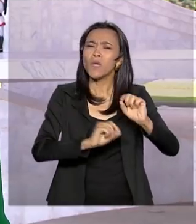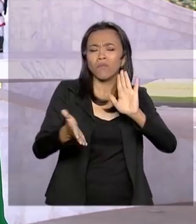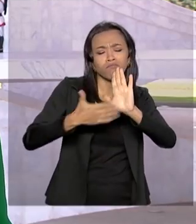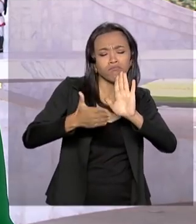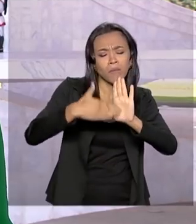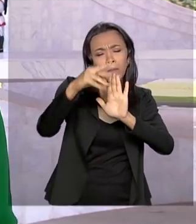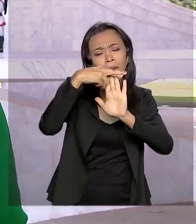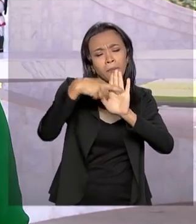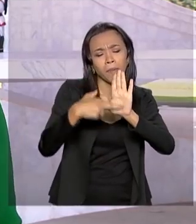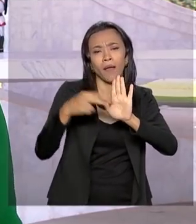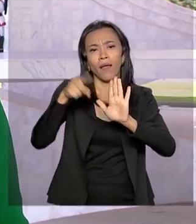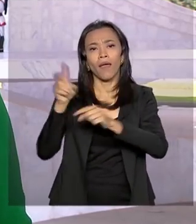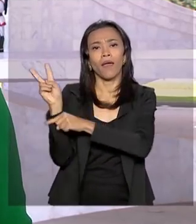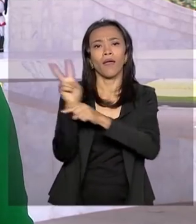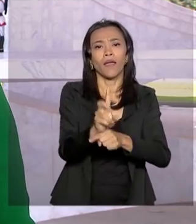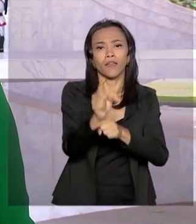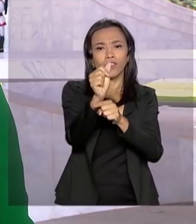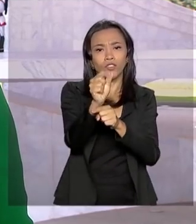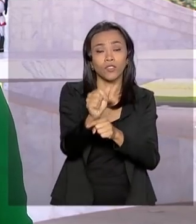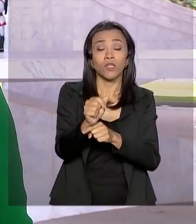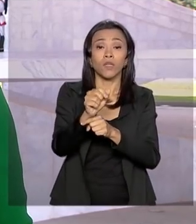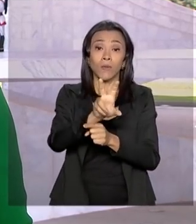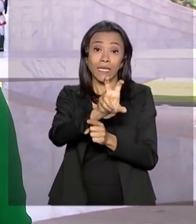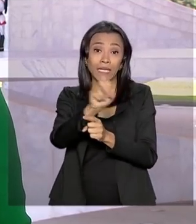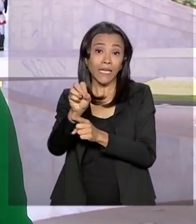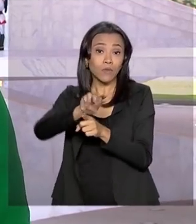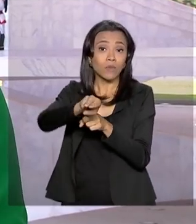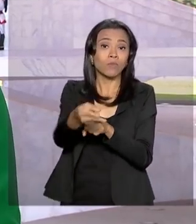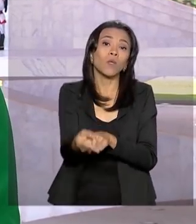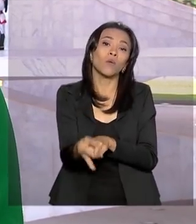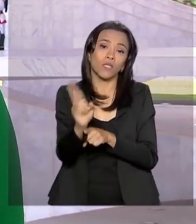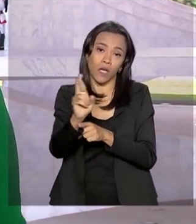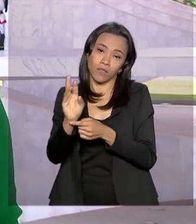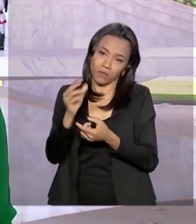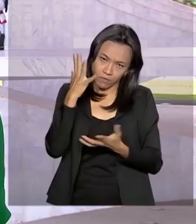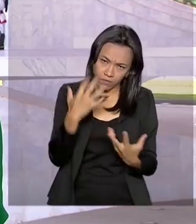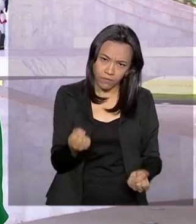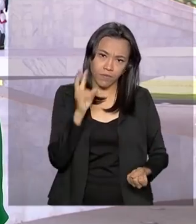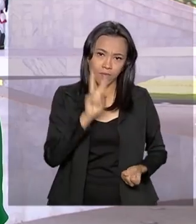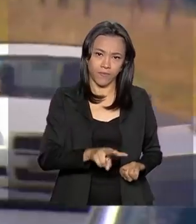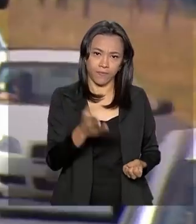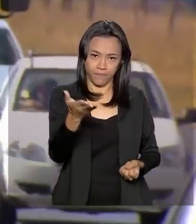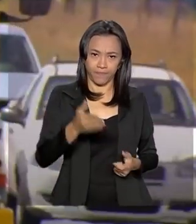de um crédito no valor de 500 milhões de reais. Vamos ver.